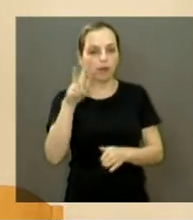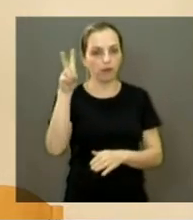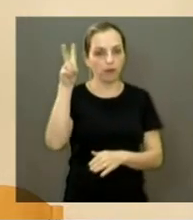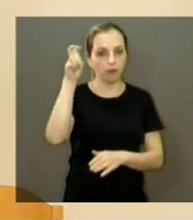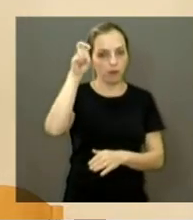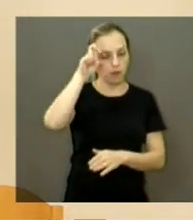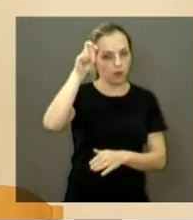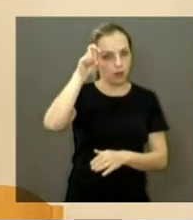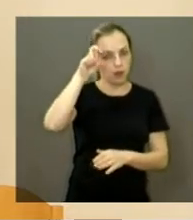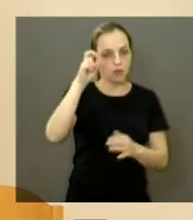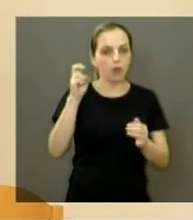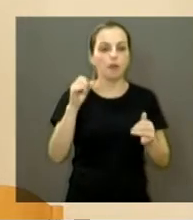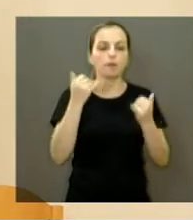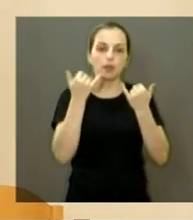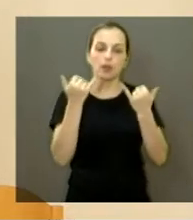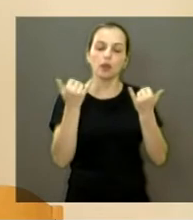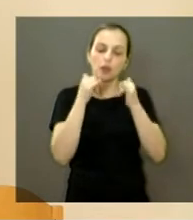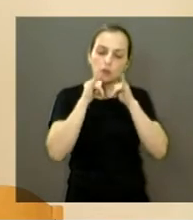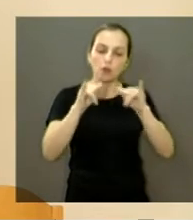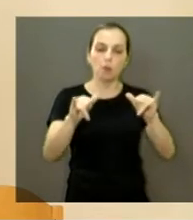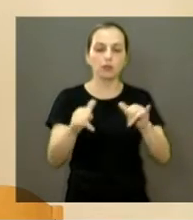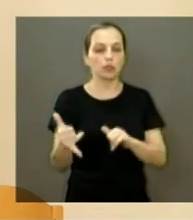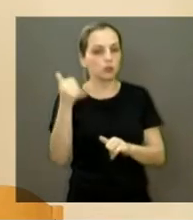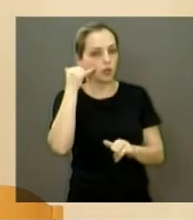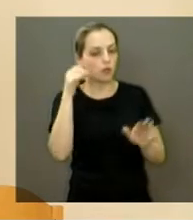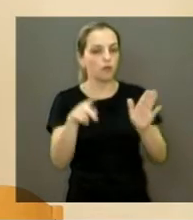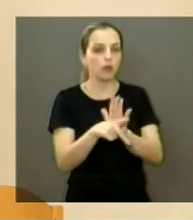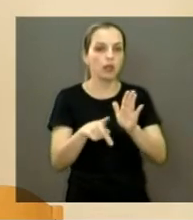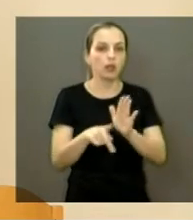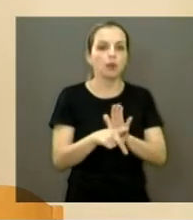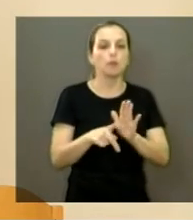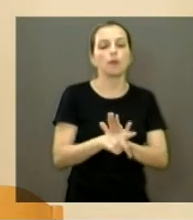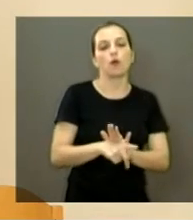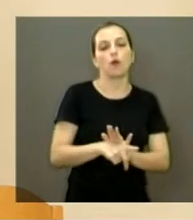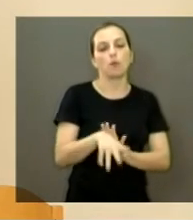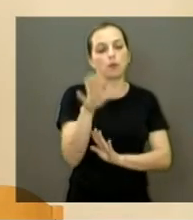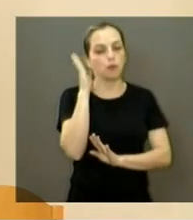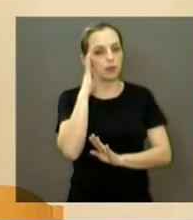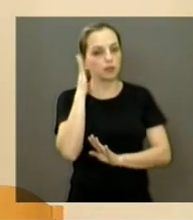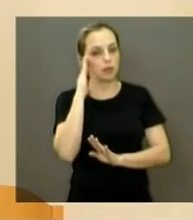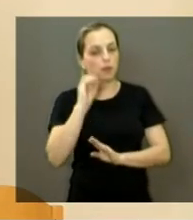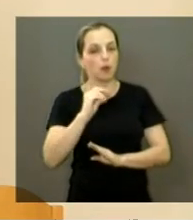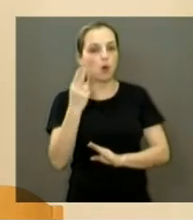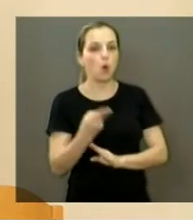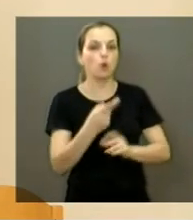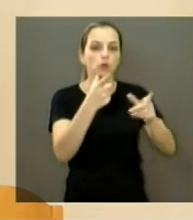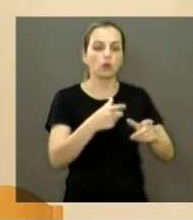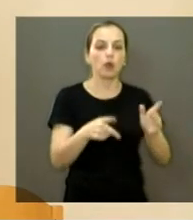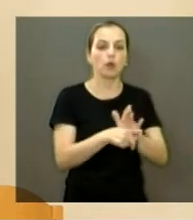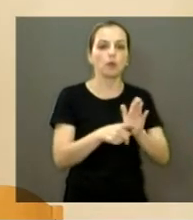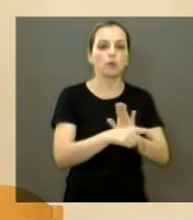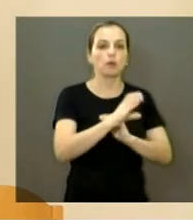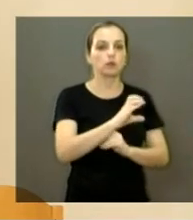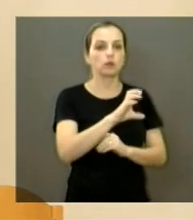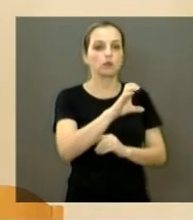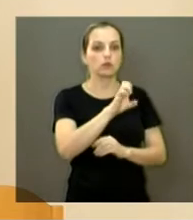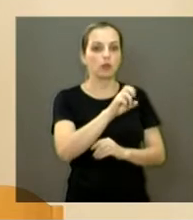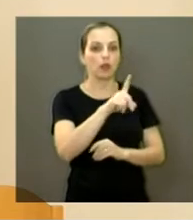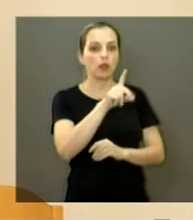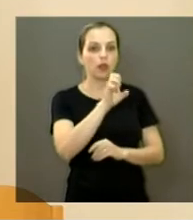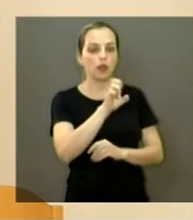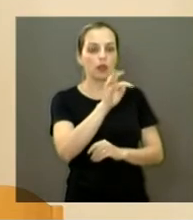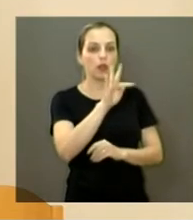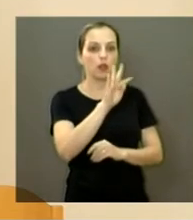o jantar ou sobre o CDFACE, telefone 3332-0138 ou no próprio CDFACE, na rua Leonilda